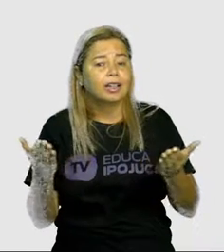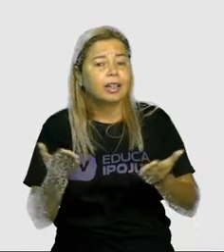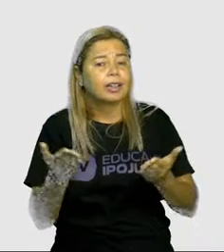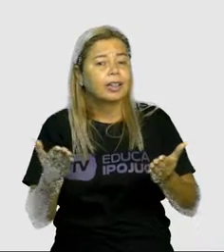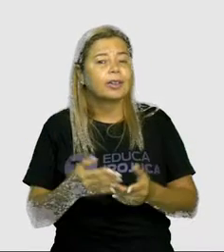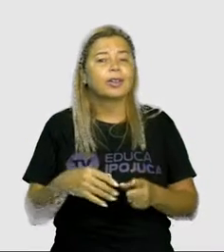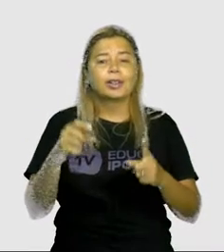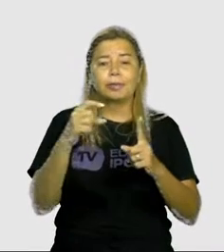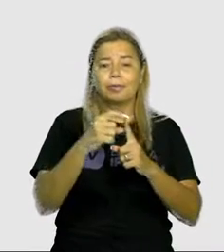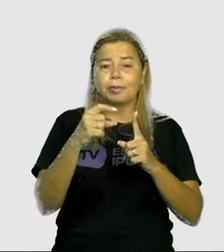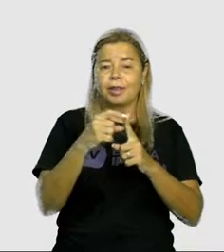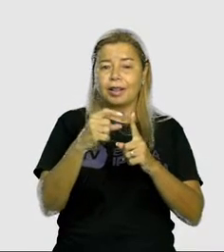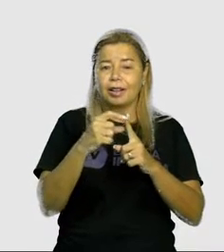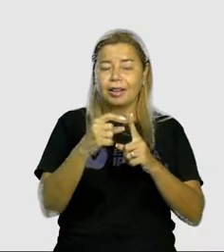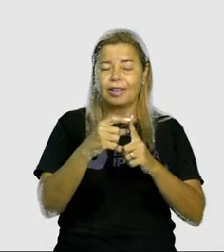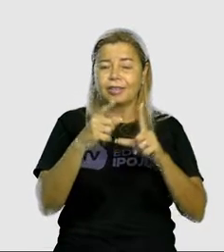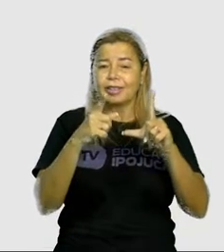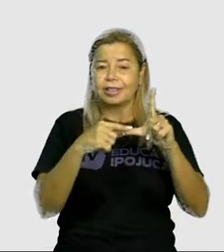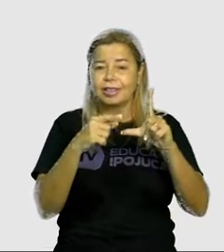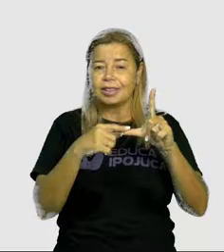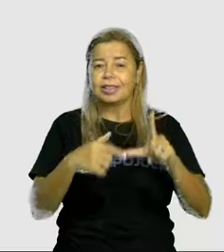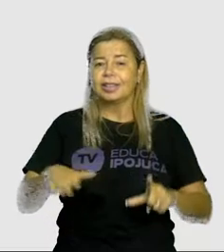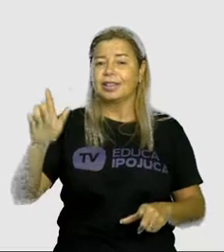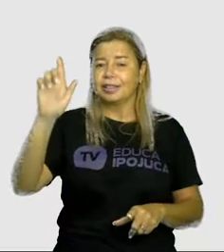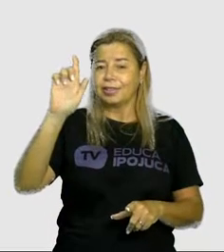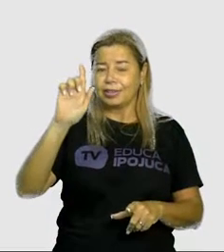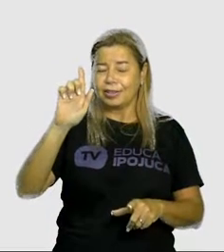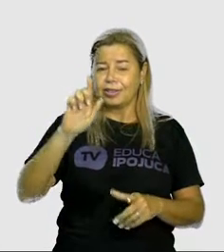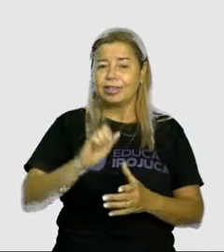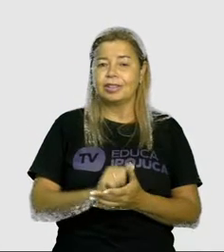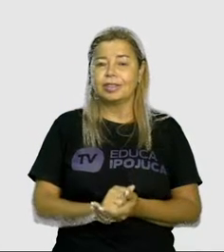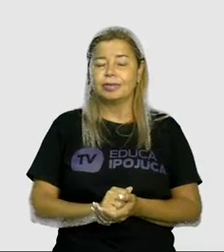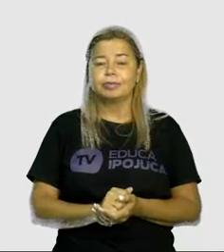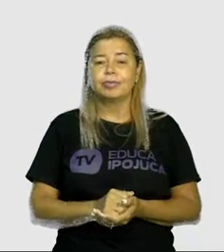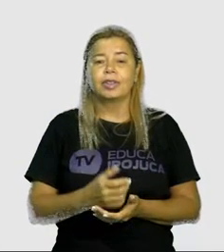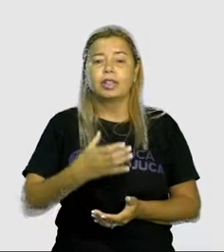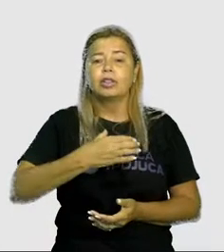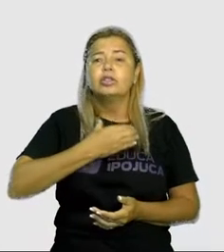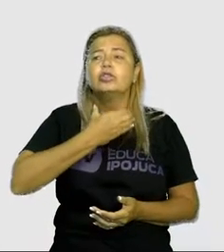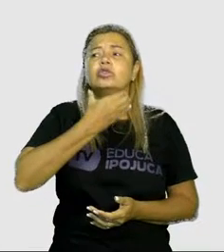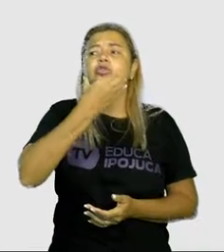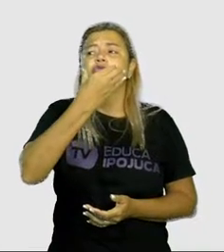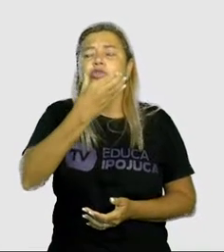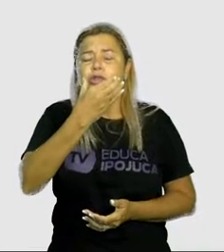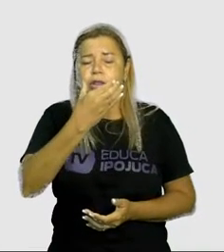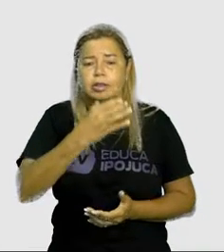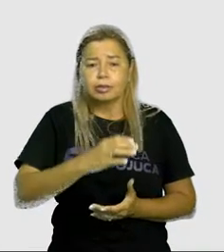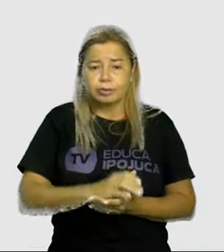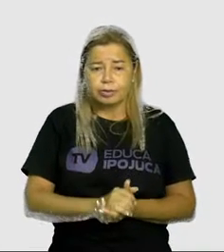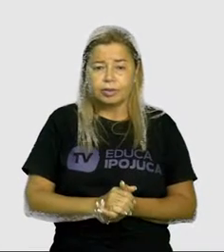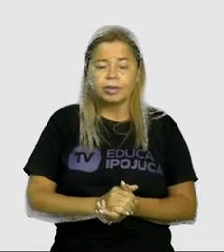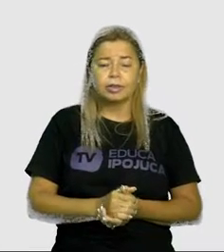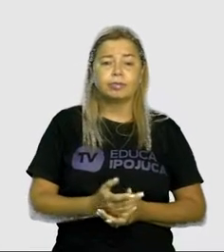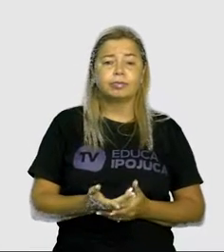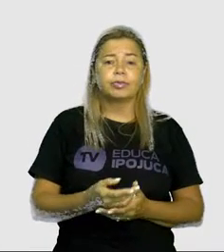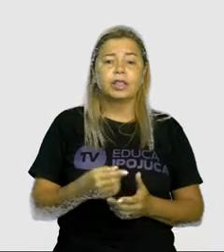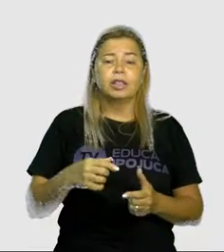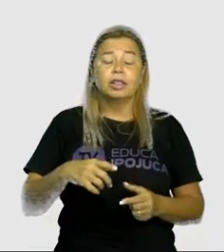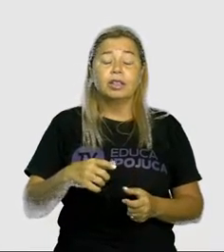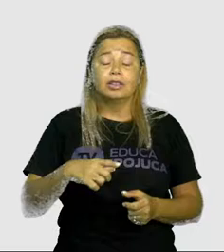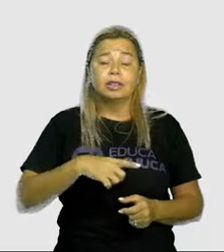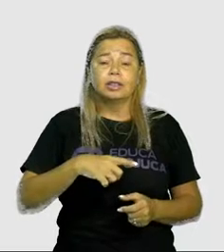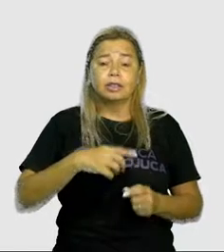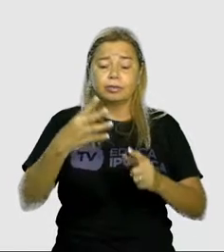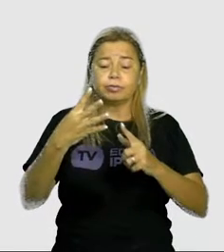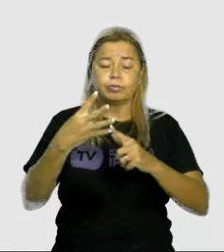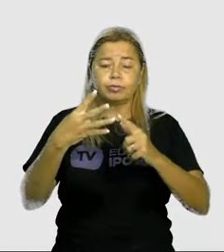A gente tem girafa, giló, geração e jeito. Todas essas quatro palavras,